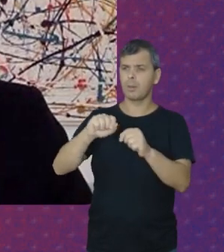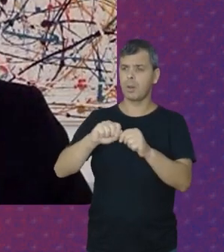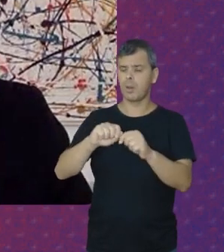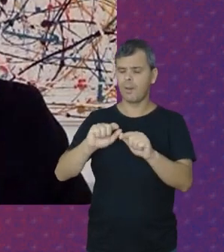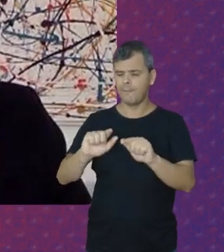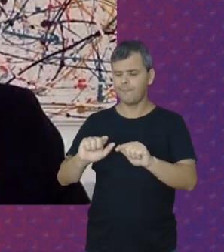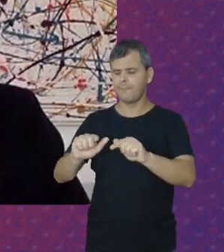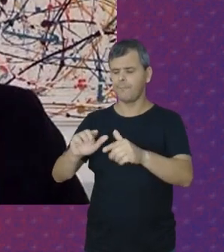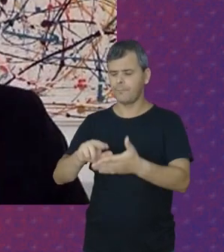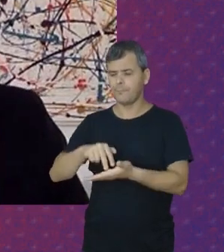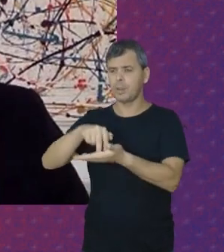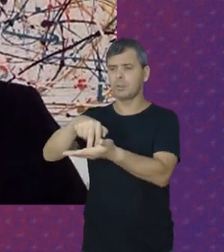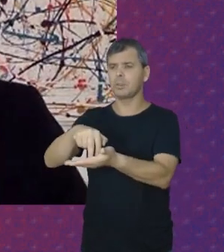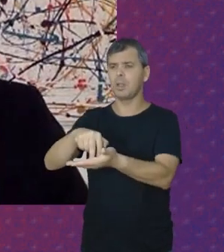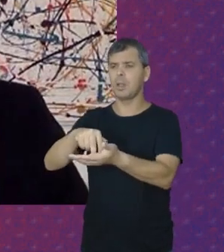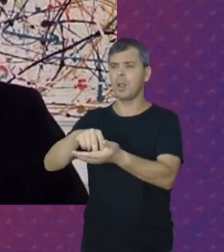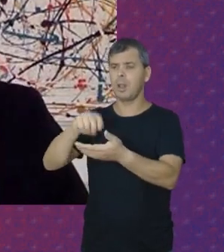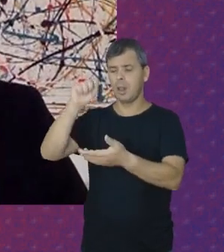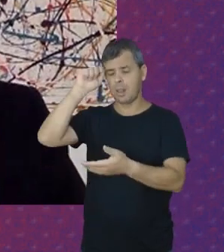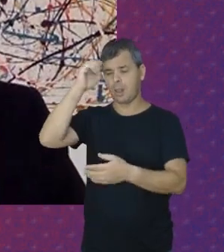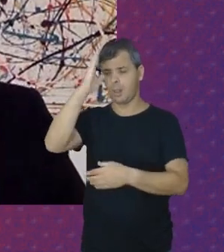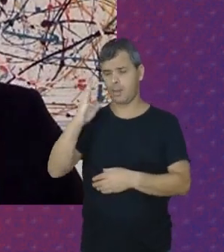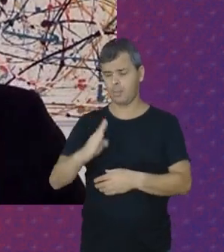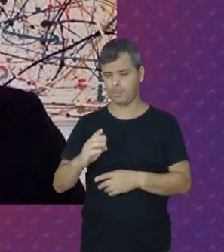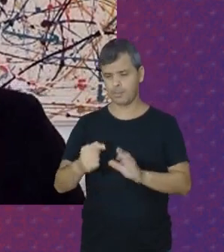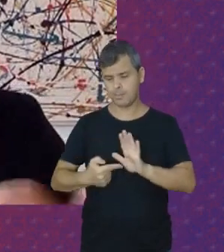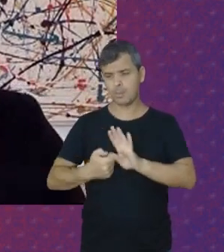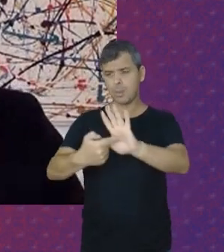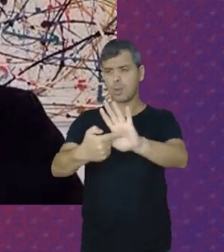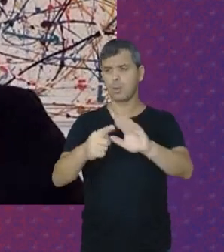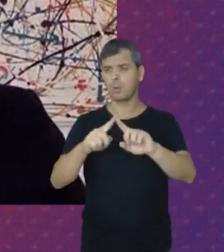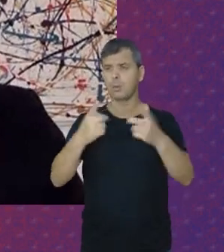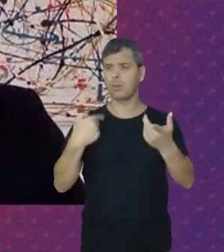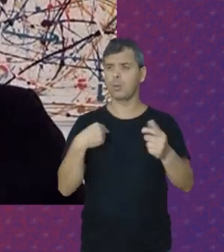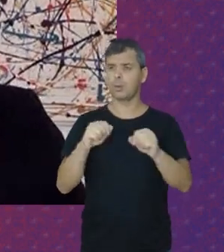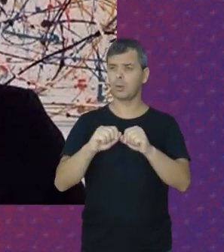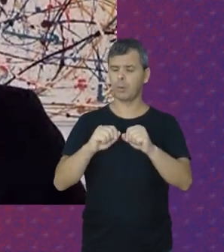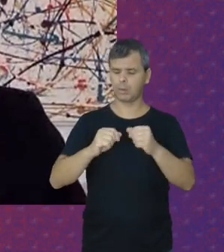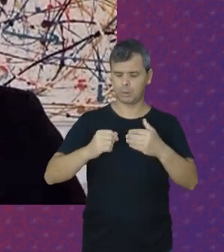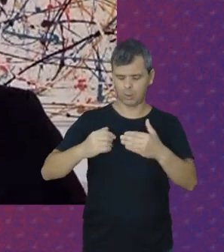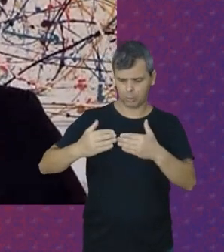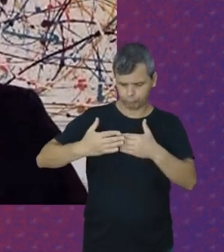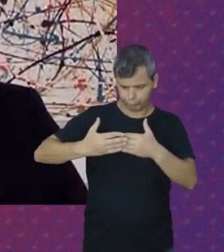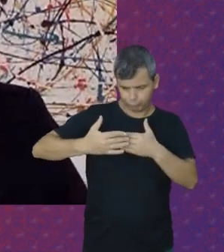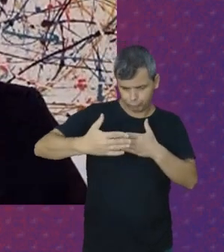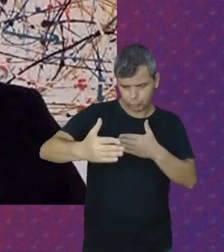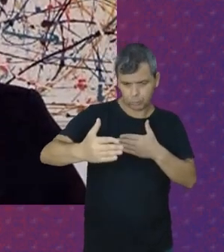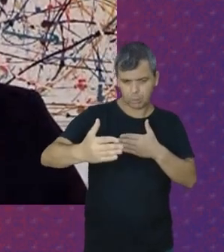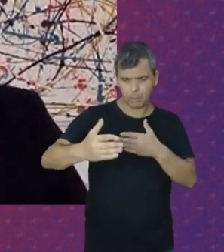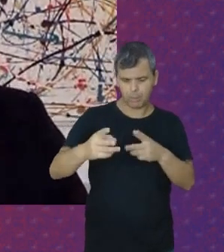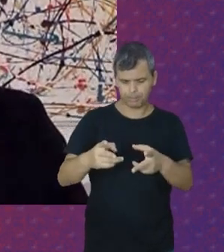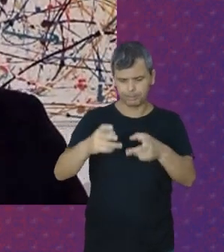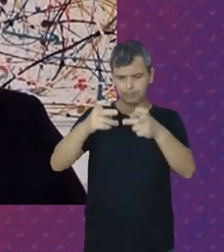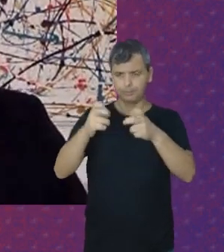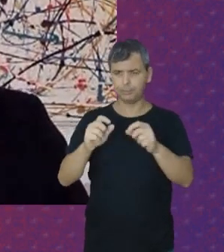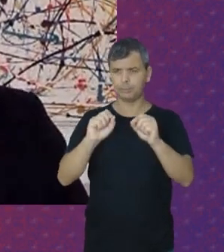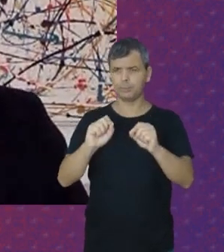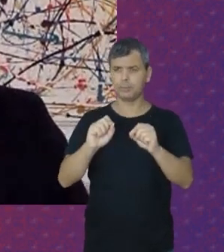Brasileira E evidenciou Portanto A partir Da sua trajetória Uma percepção